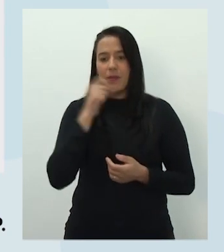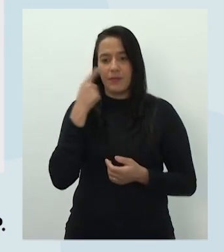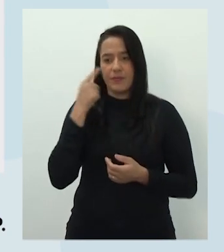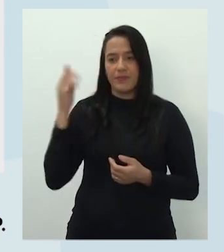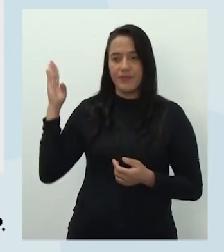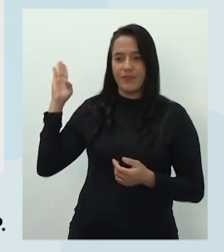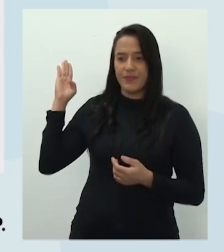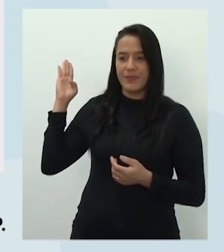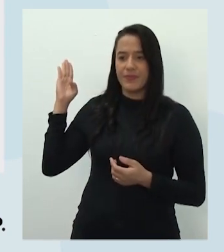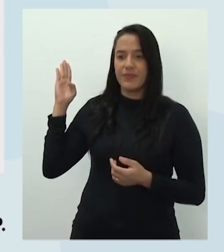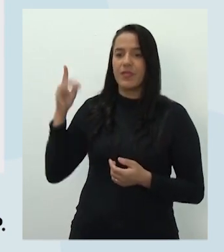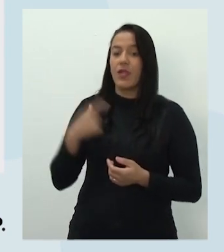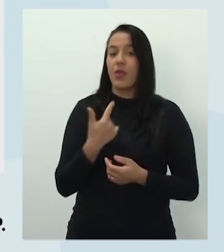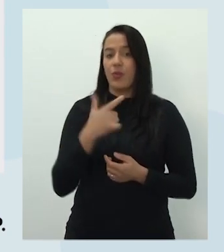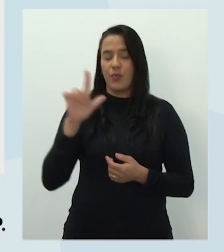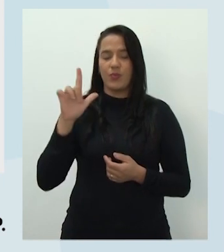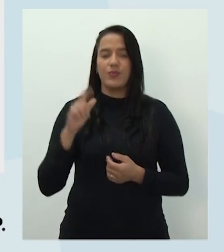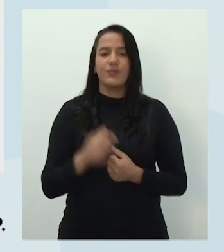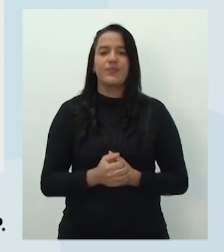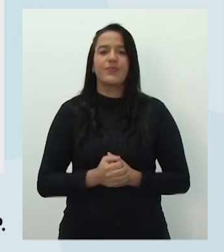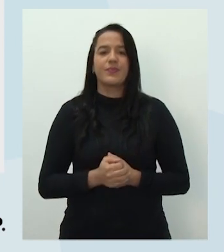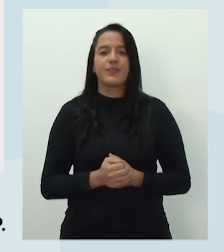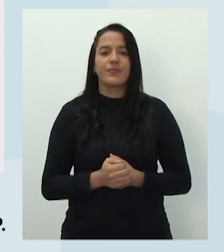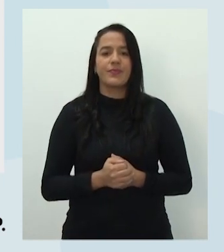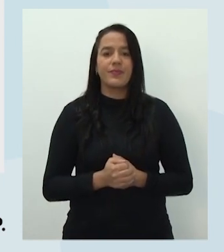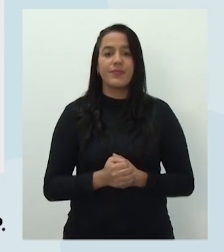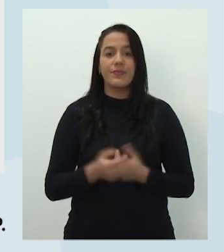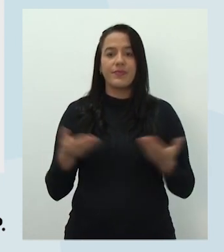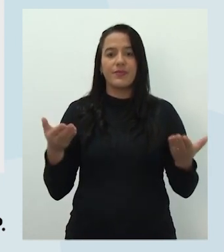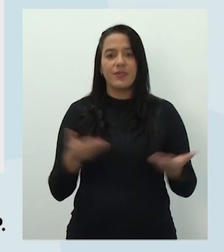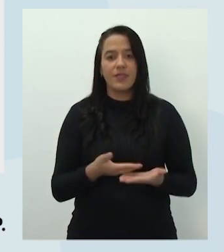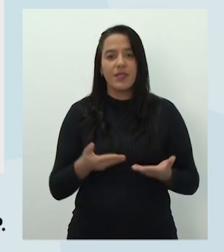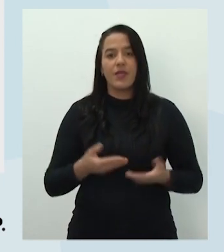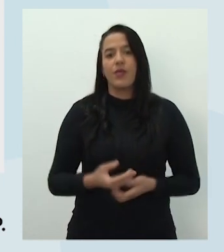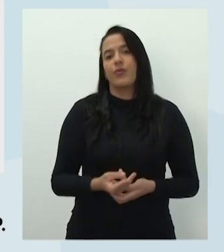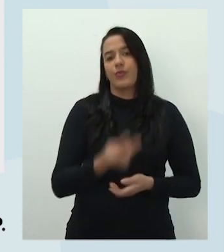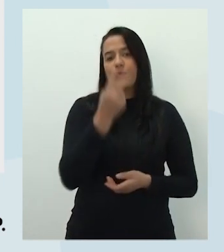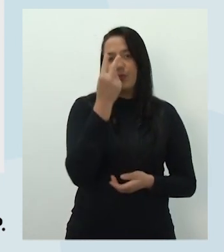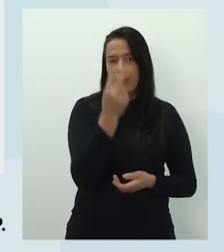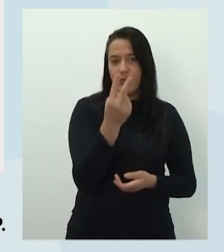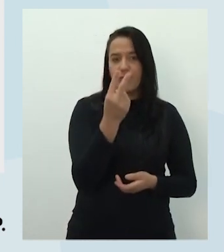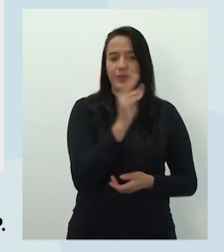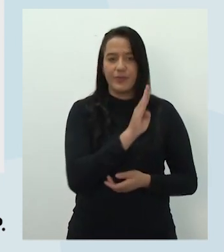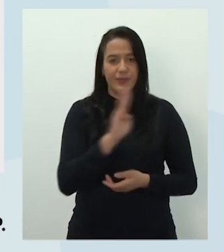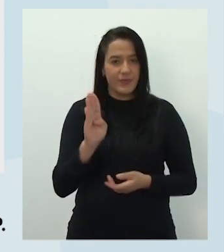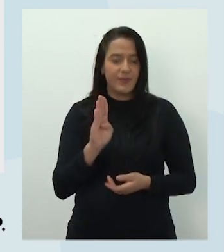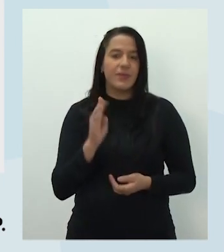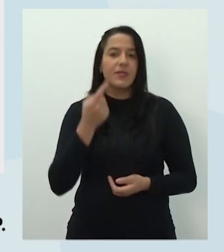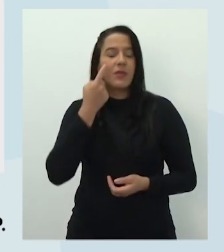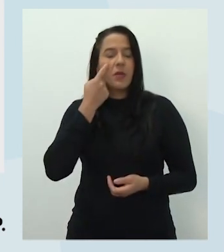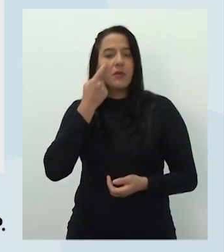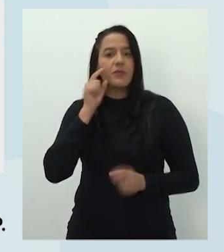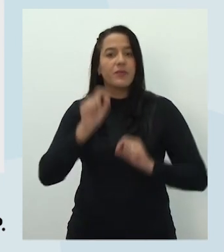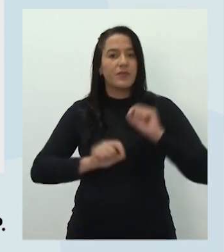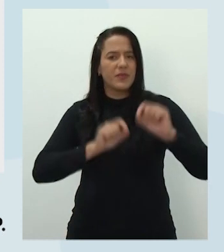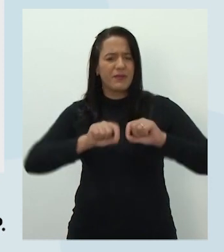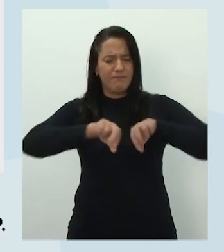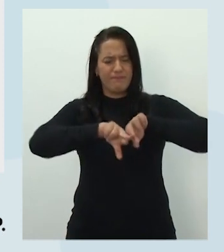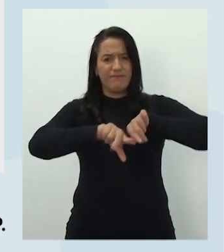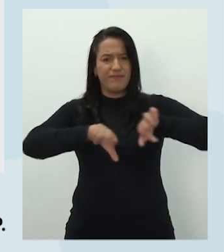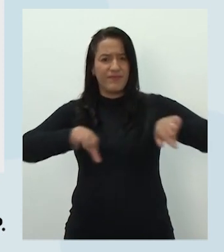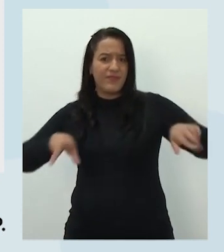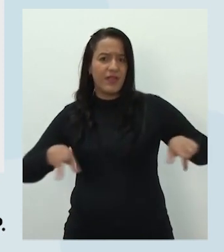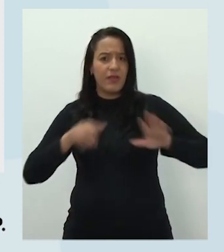poder já chegar na próxima. Gente, olha só. Nesta caminhada de dois bimestres, vimos muitos gêneros